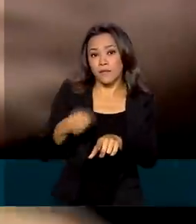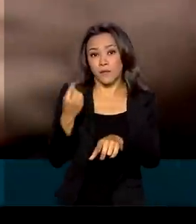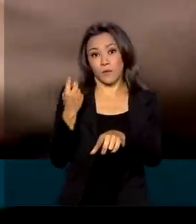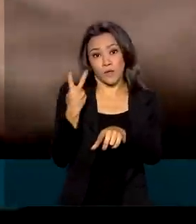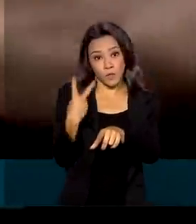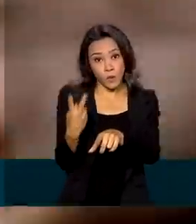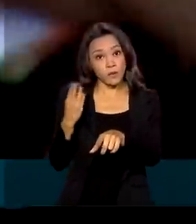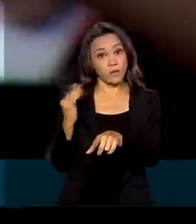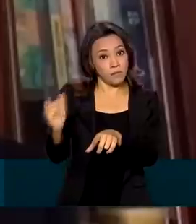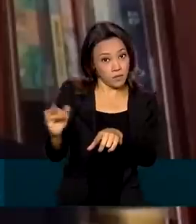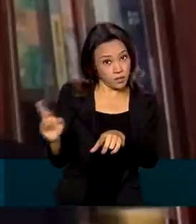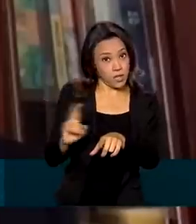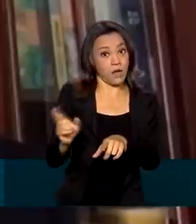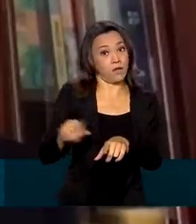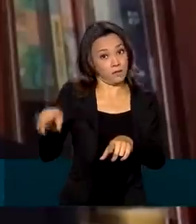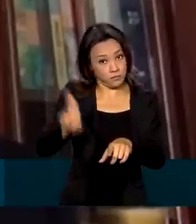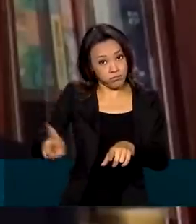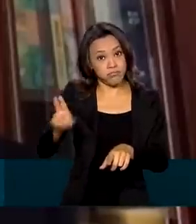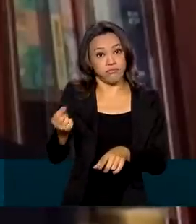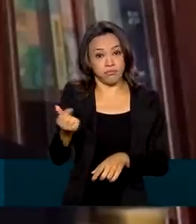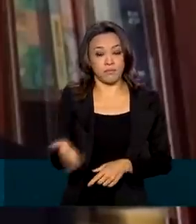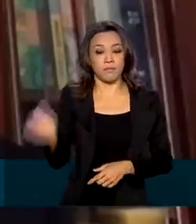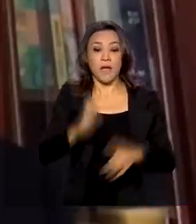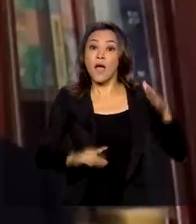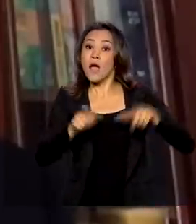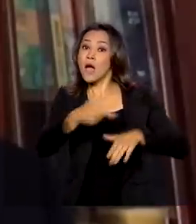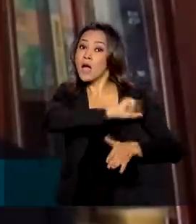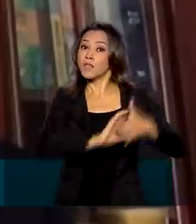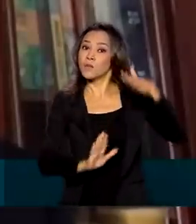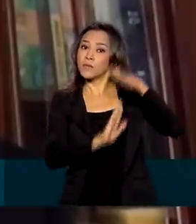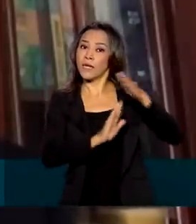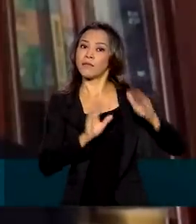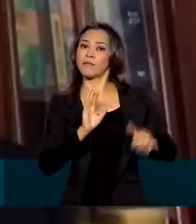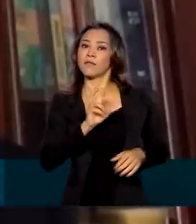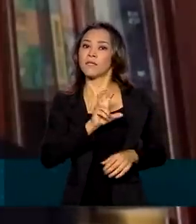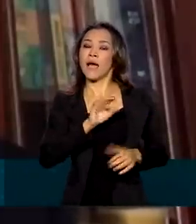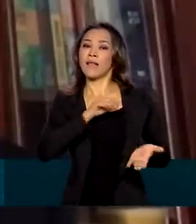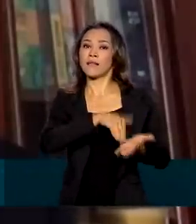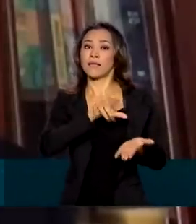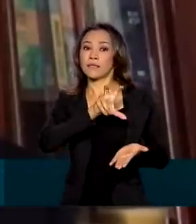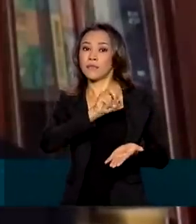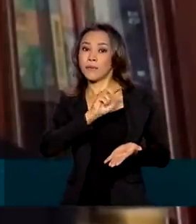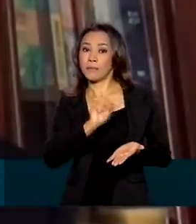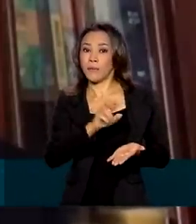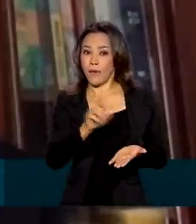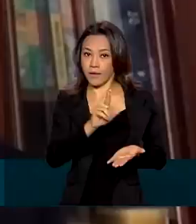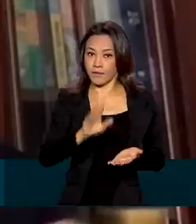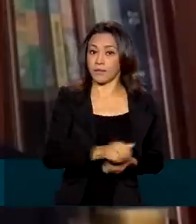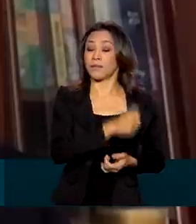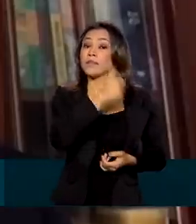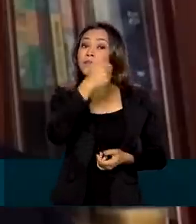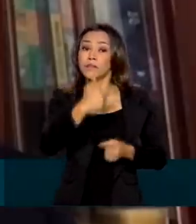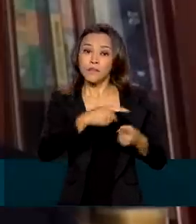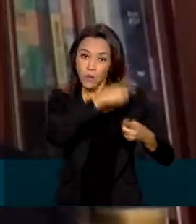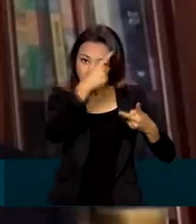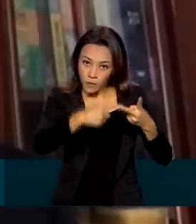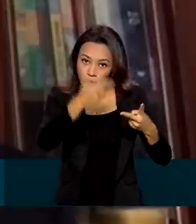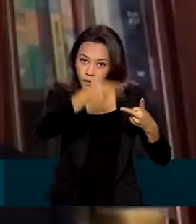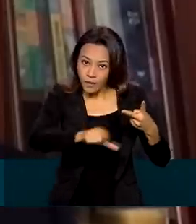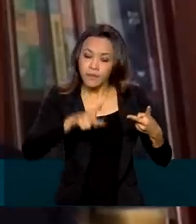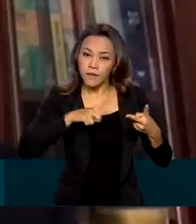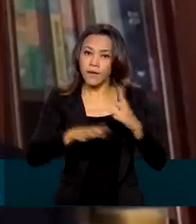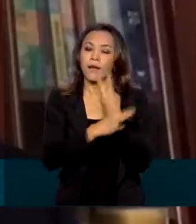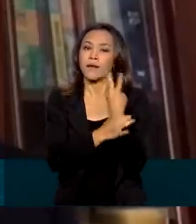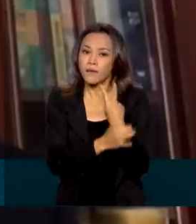bilhões de reais. Primeiro, o teto era de até 50 mil reais. Segundo, você tinha a própria garantia